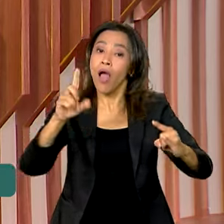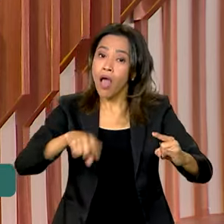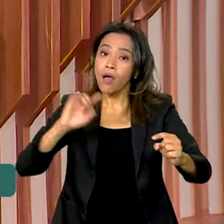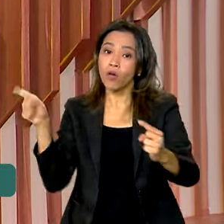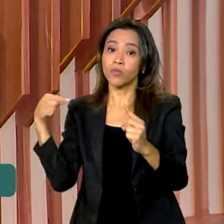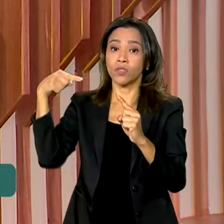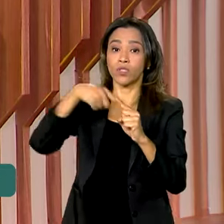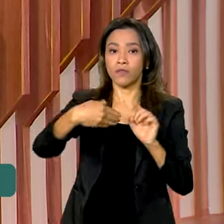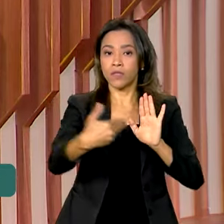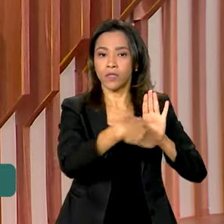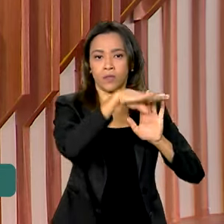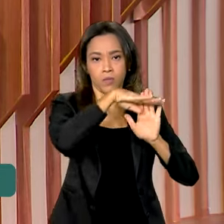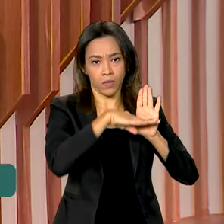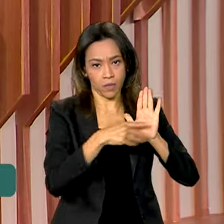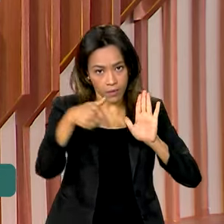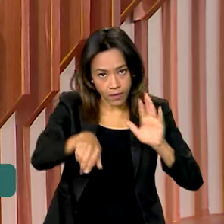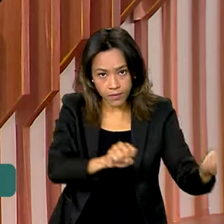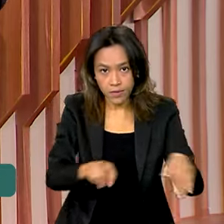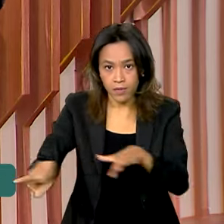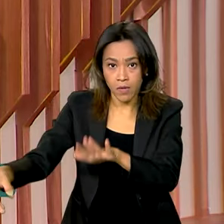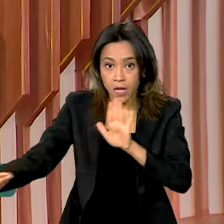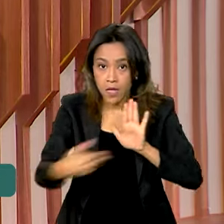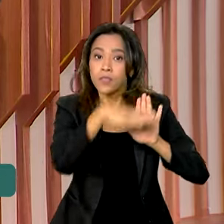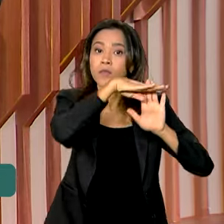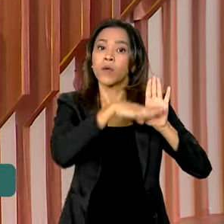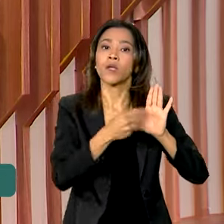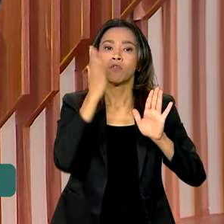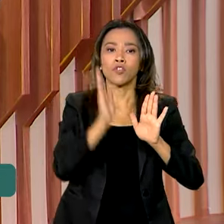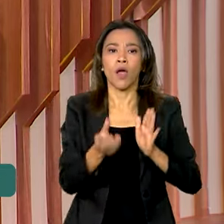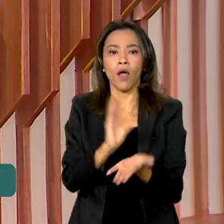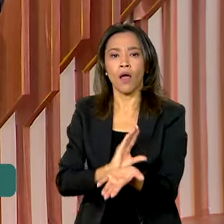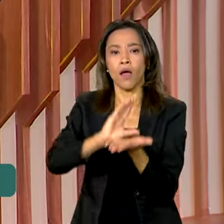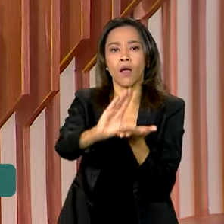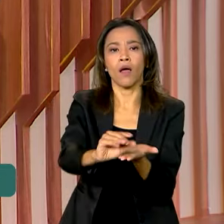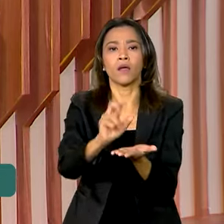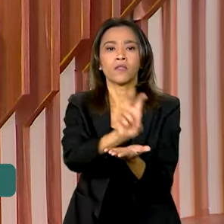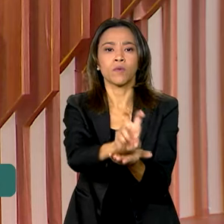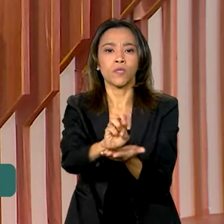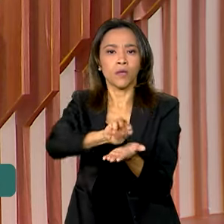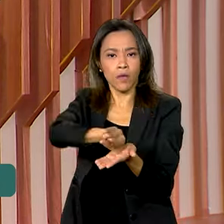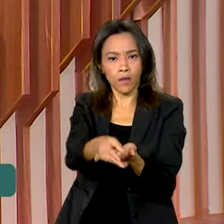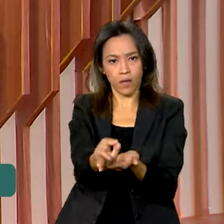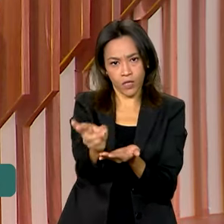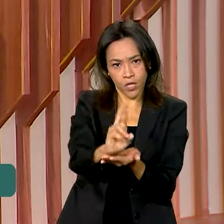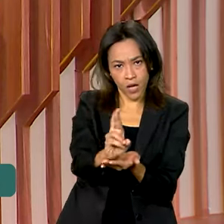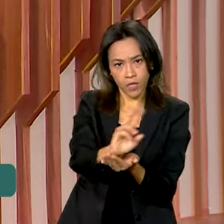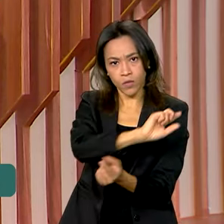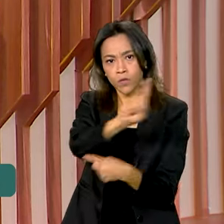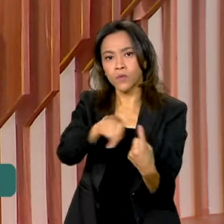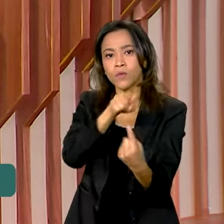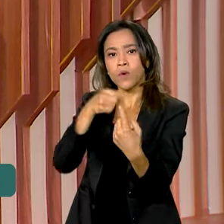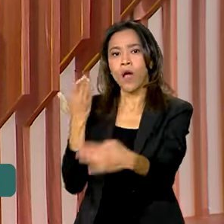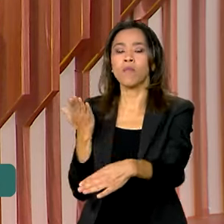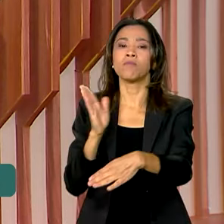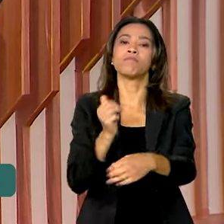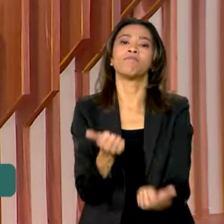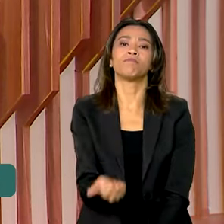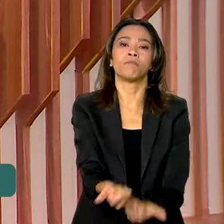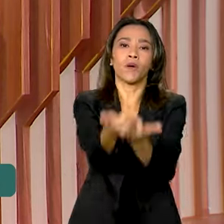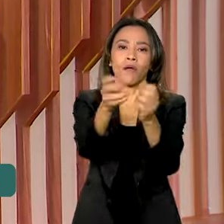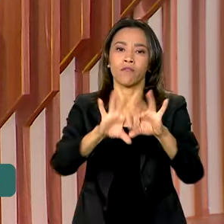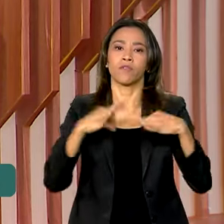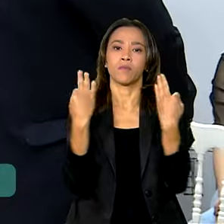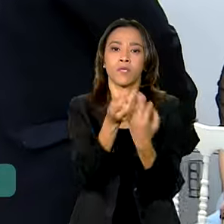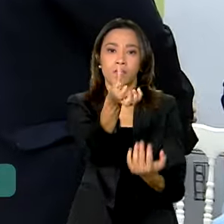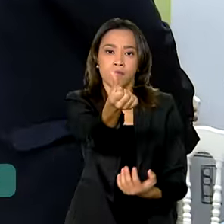Periferia Viva. Nesta semana, o programa destinou 55 milhões de reais para beneficiar famílias de seis